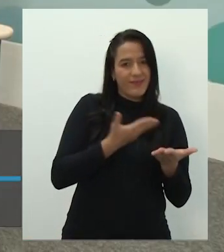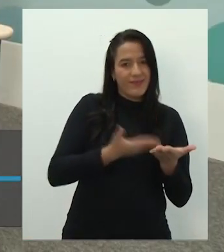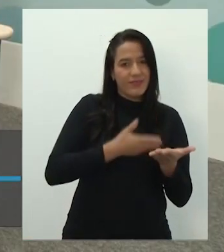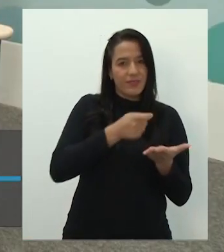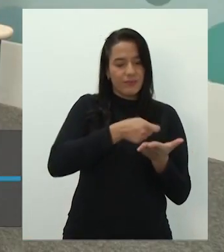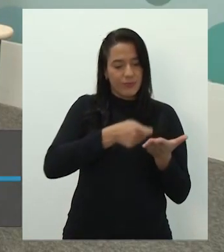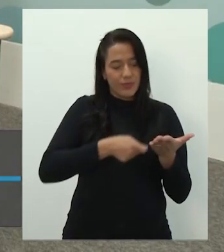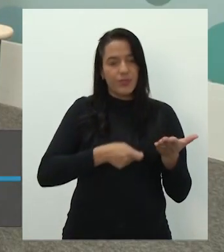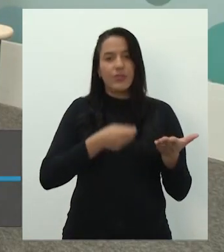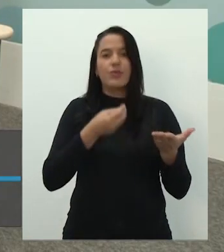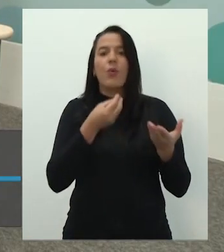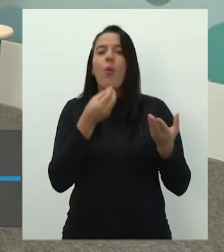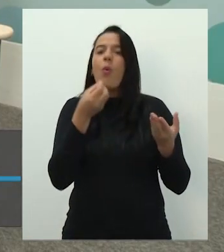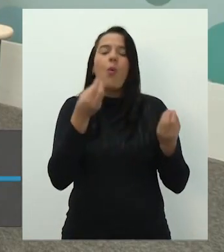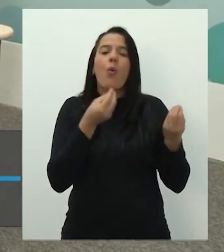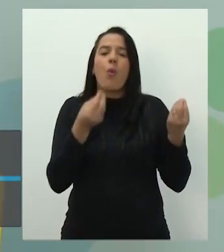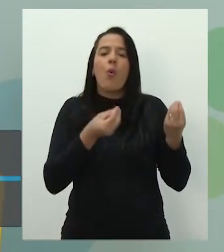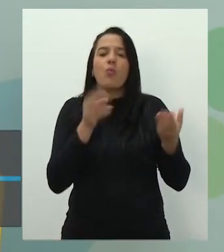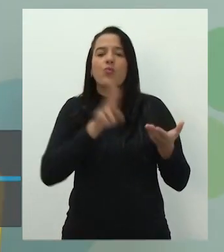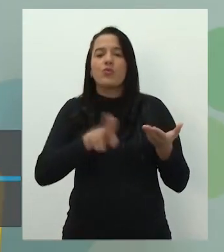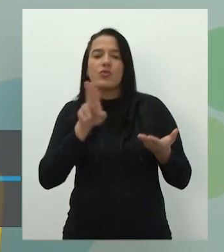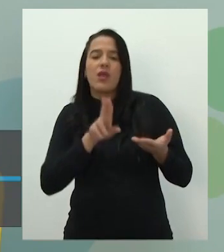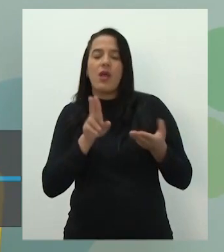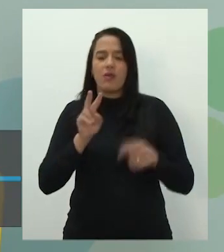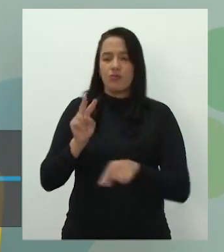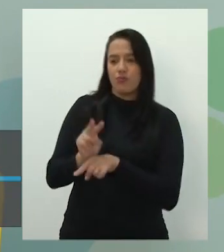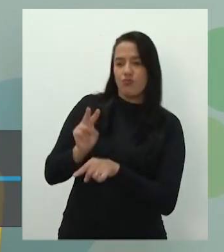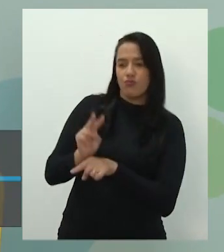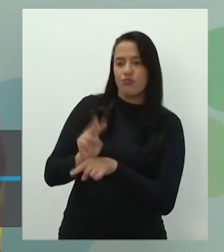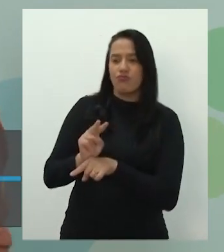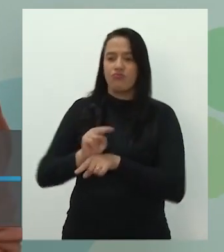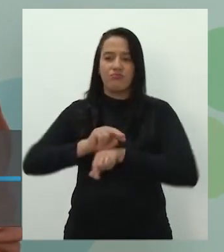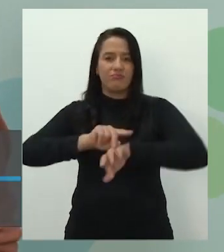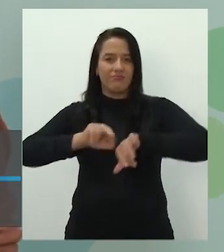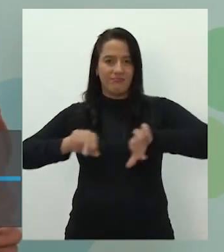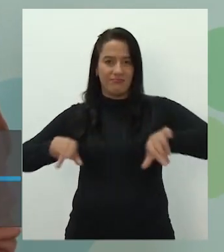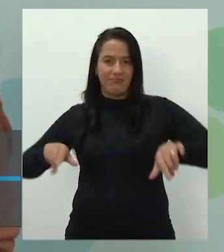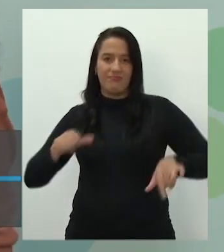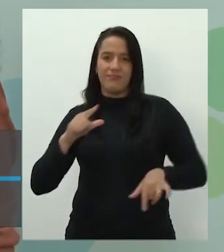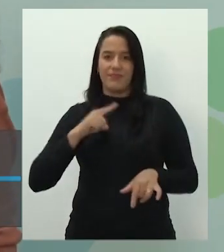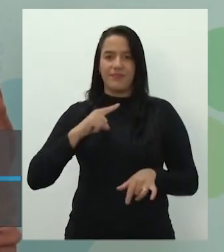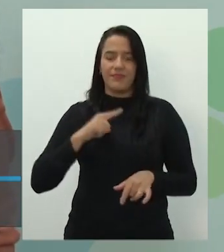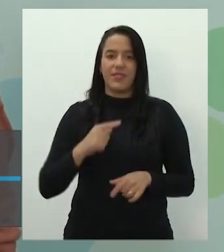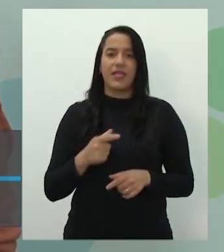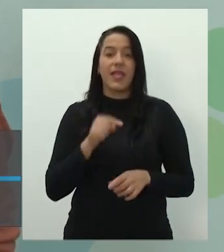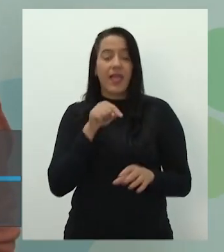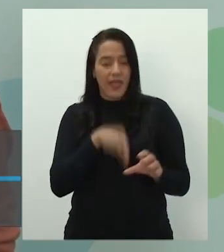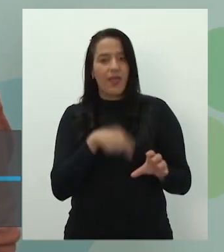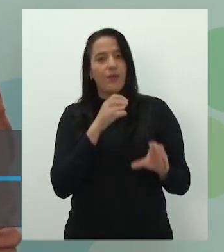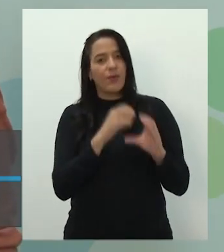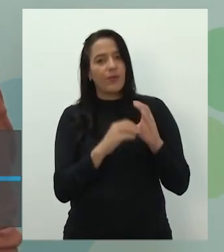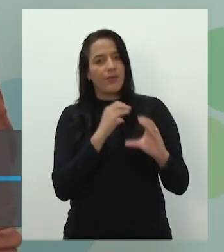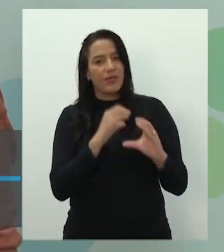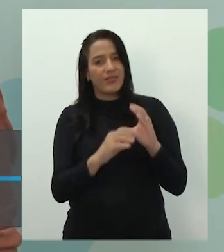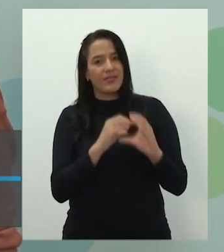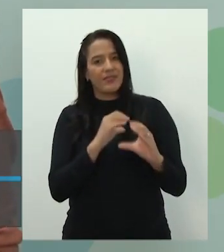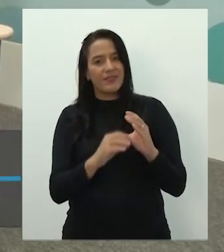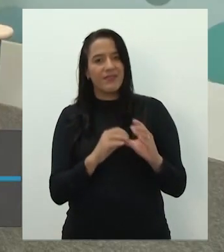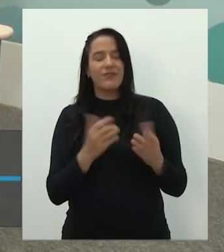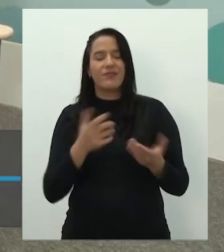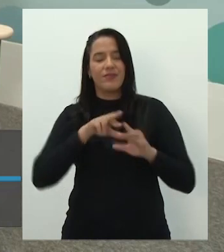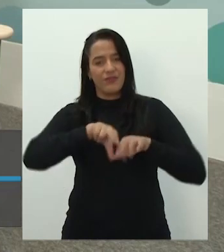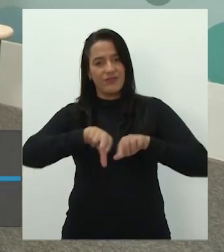tem ali. Como você manusear, como você cuidar dele direitinho. Cada um tem um... Comunica uma coisa diferente, não é, professor?